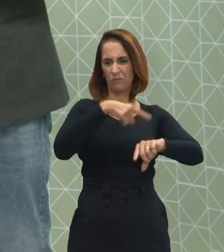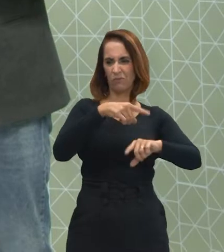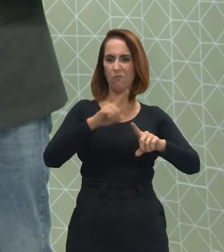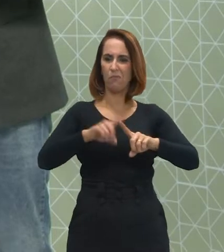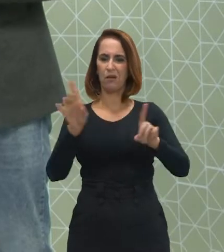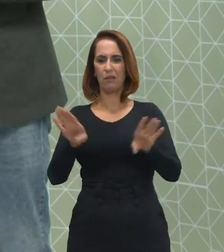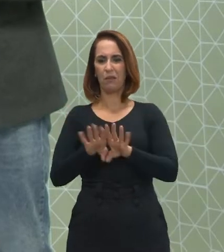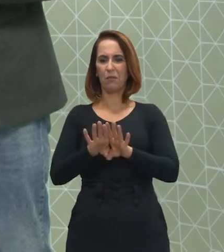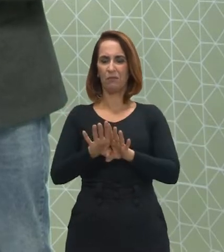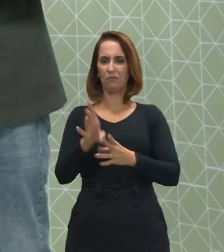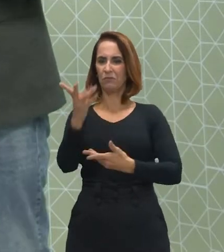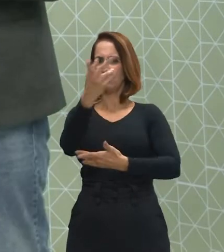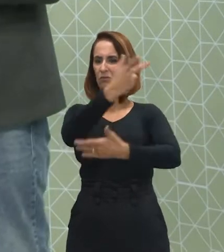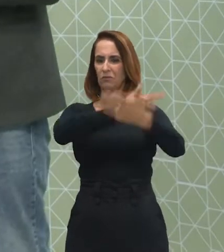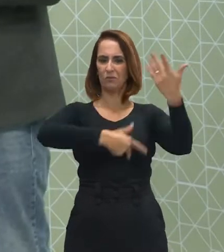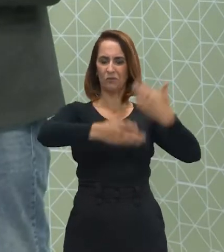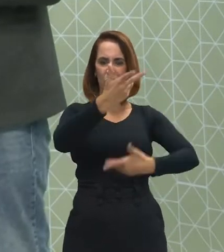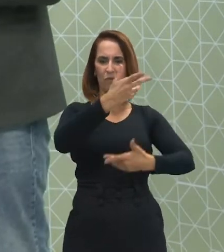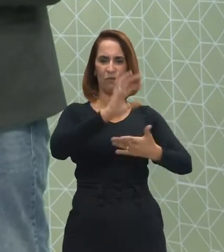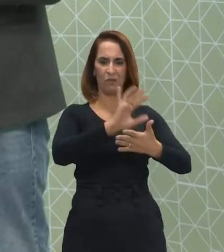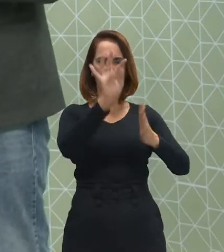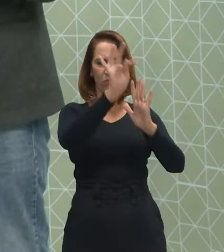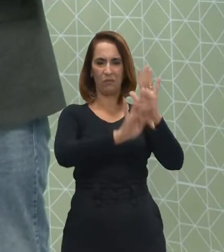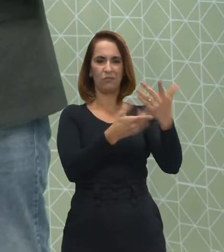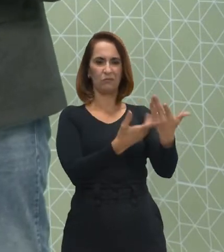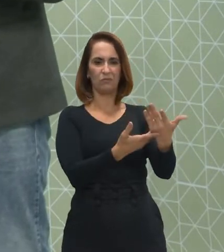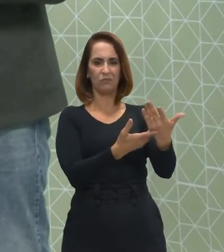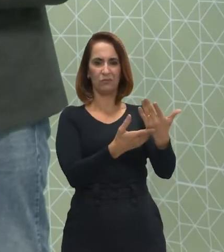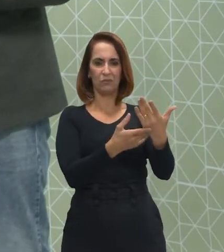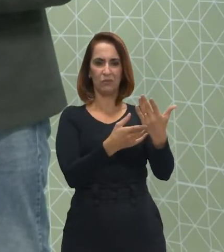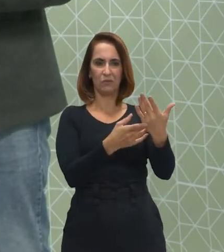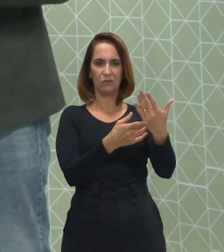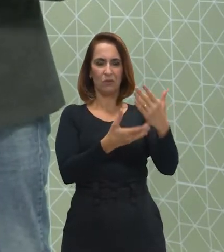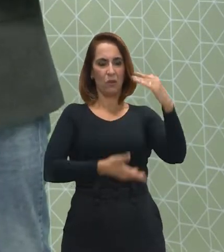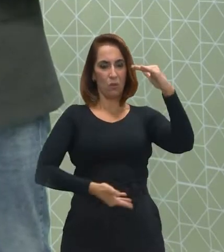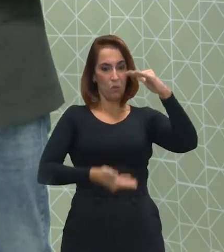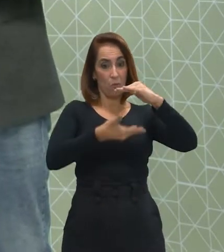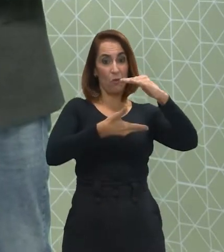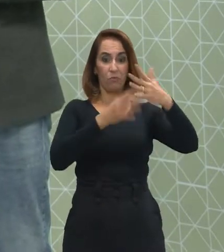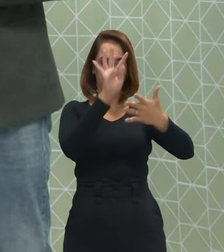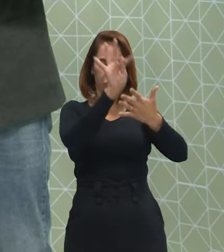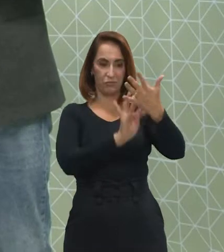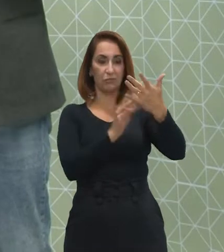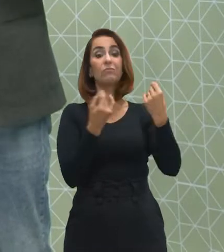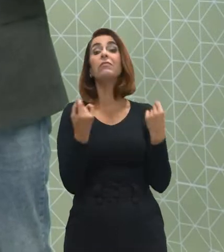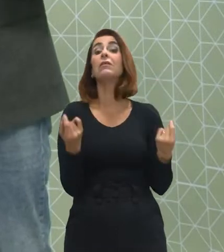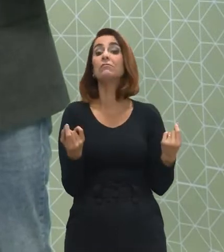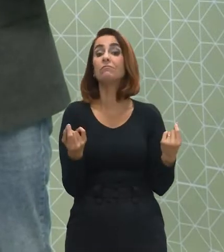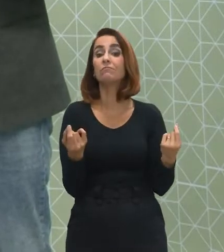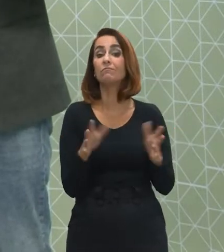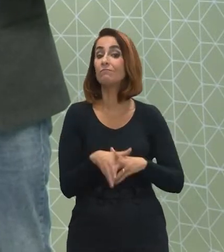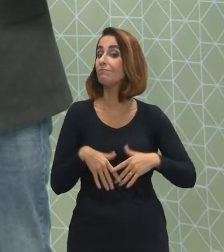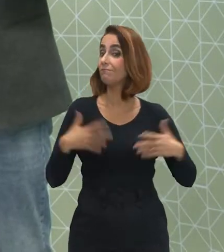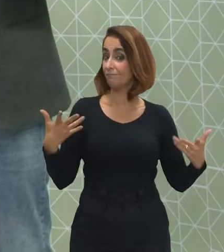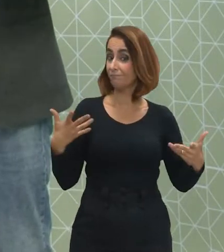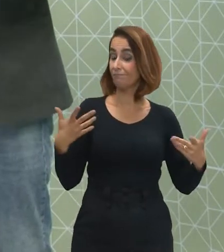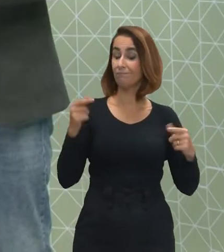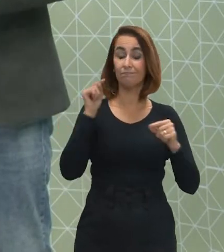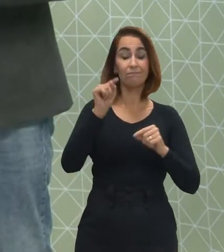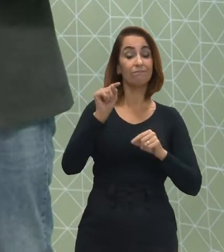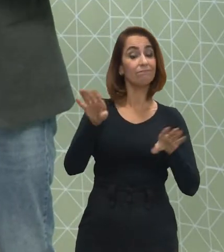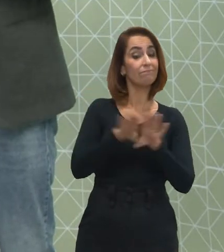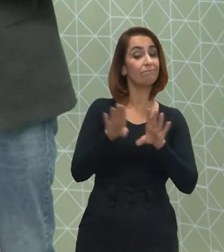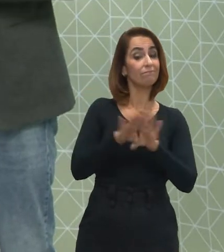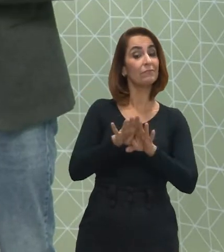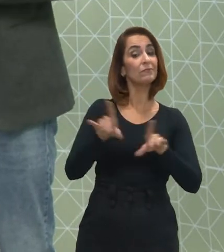mas também geográfica do texto, do corpo do texto? Para quê? Para que ele,